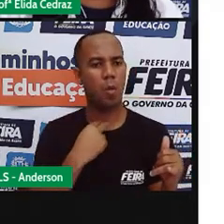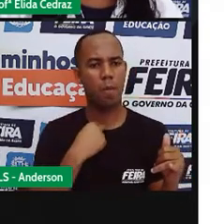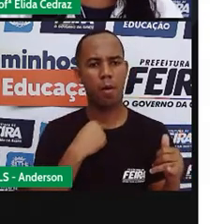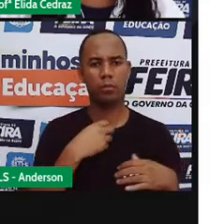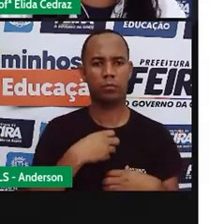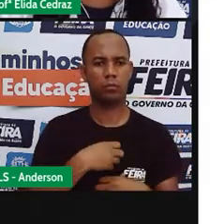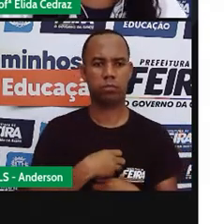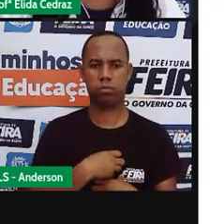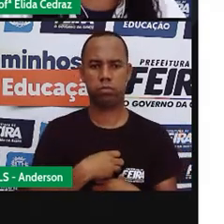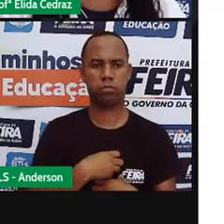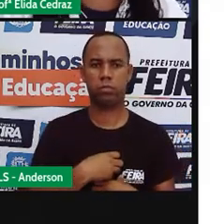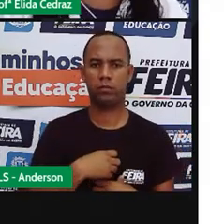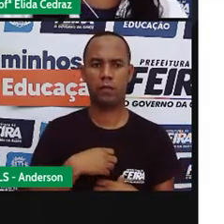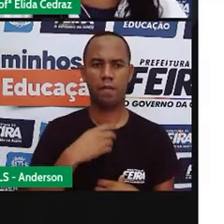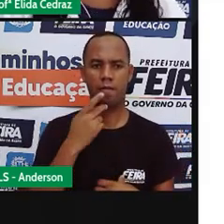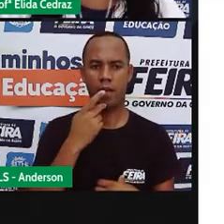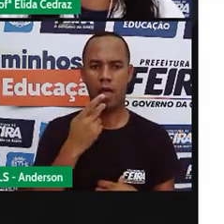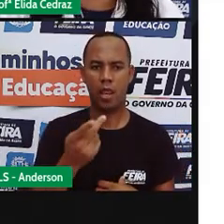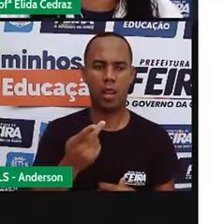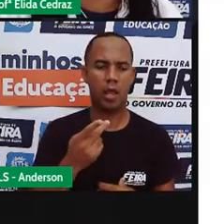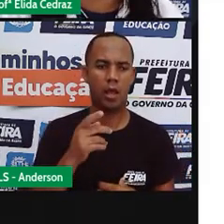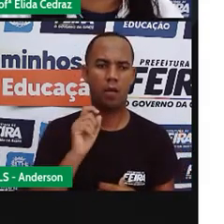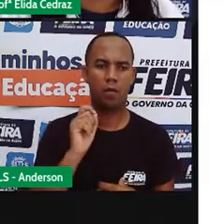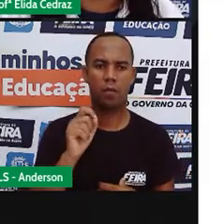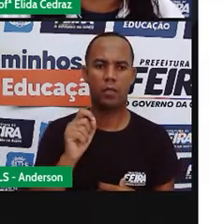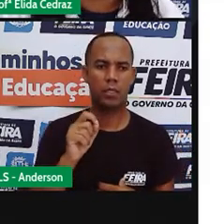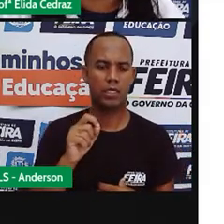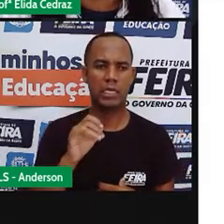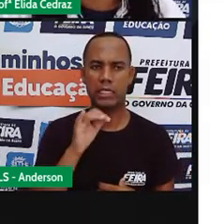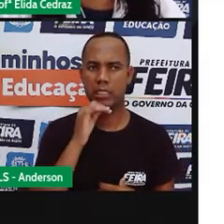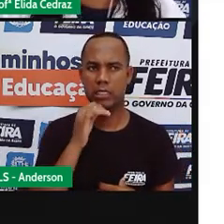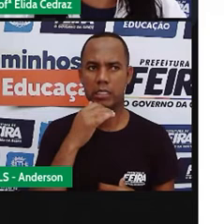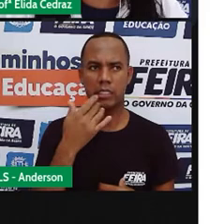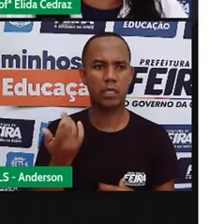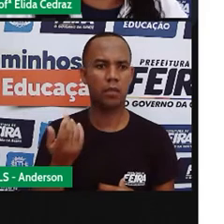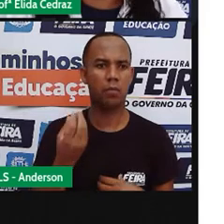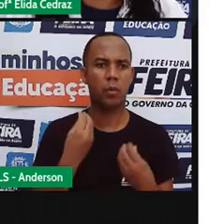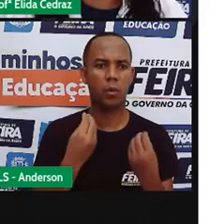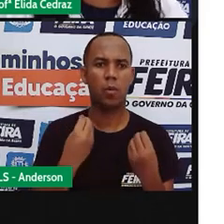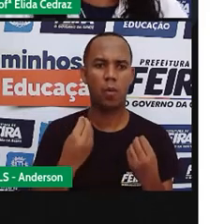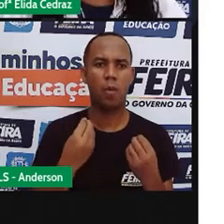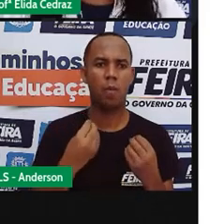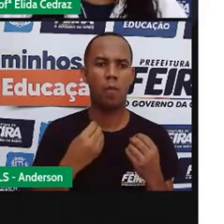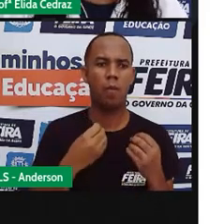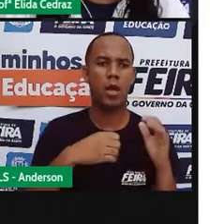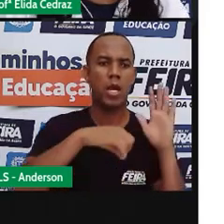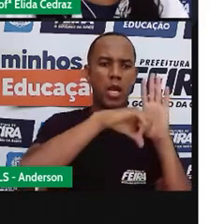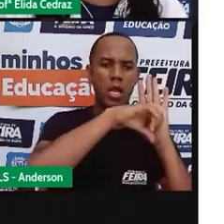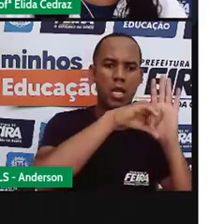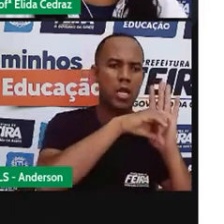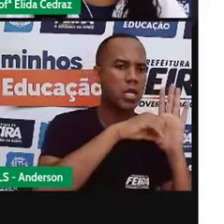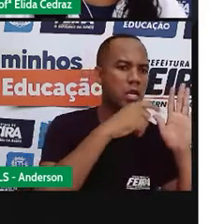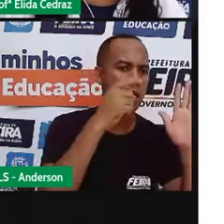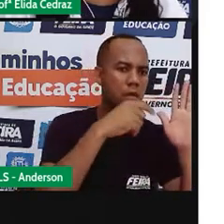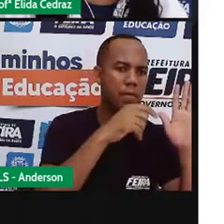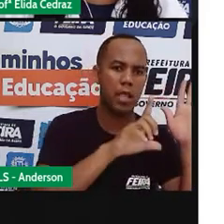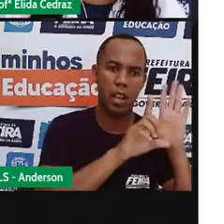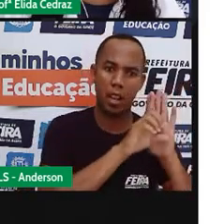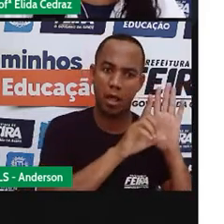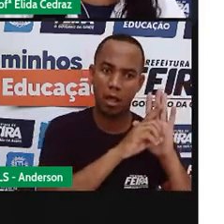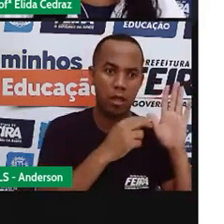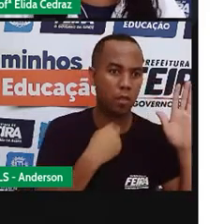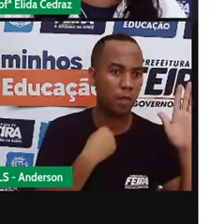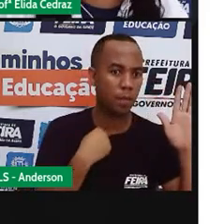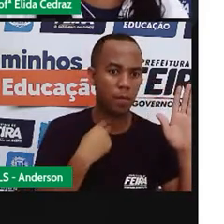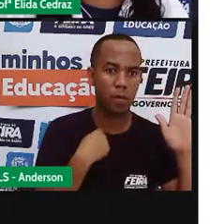nos animais tem que falar que o amador dos animais é uma coisa ilegal é crime e além de maltratar os animais eles vão